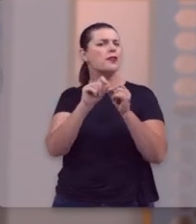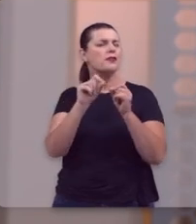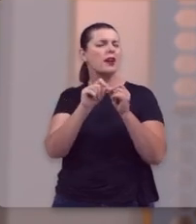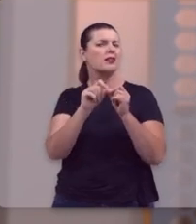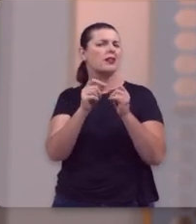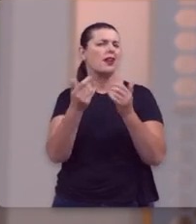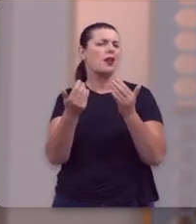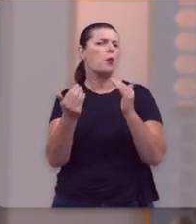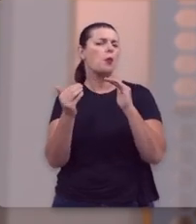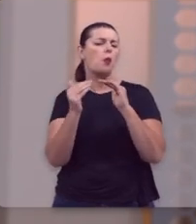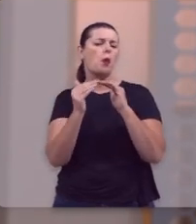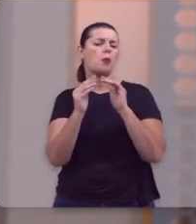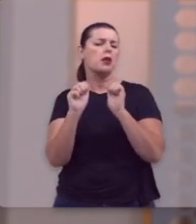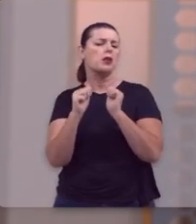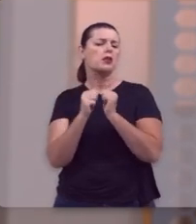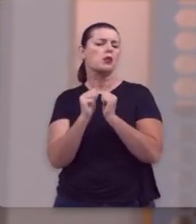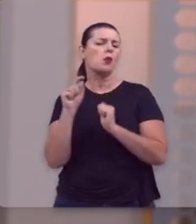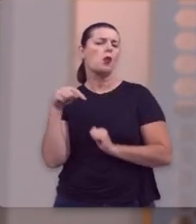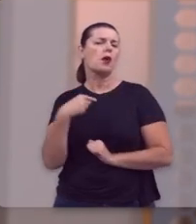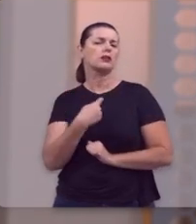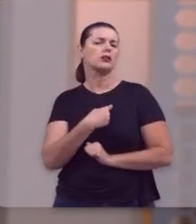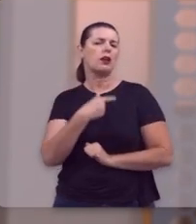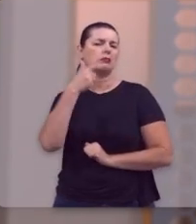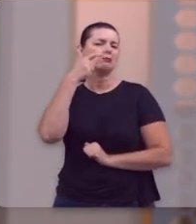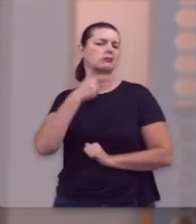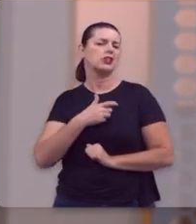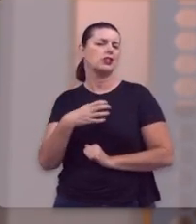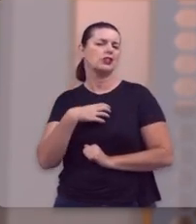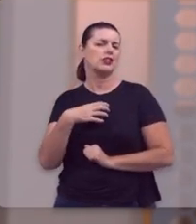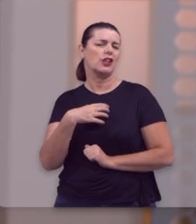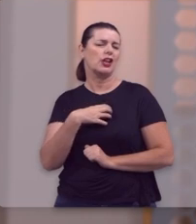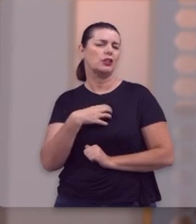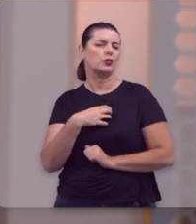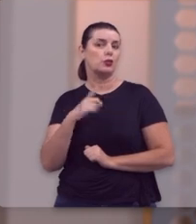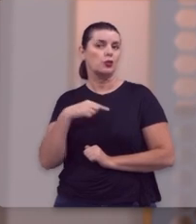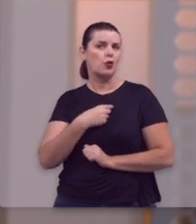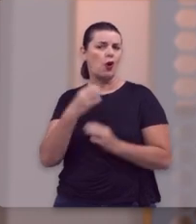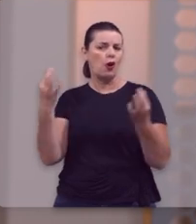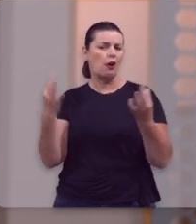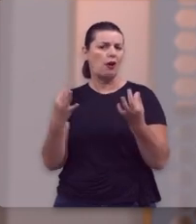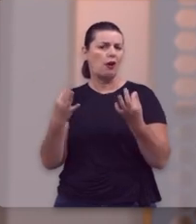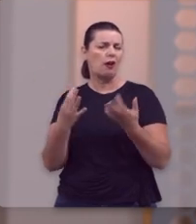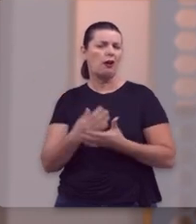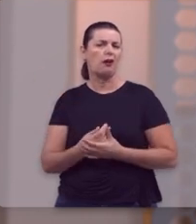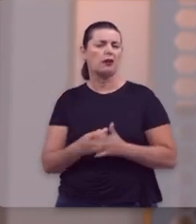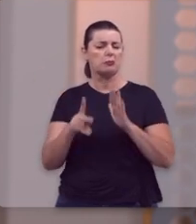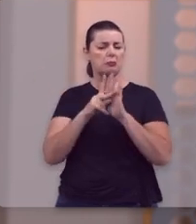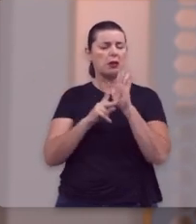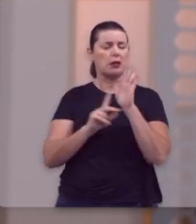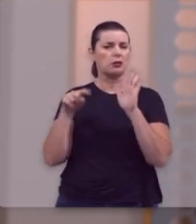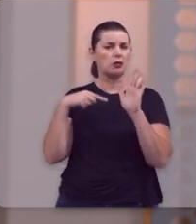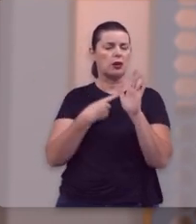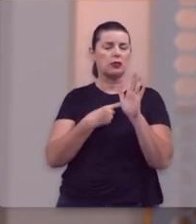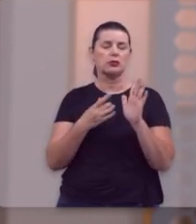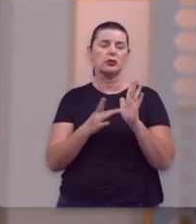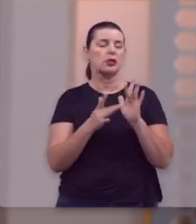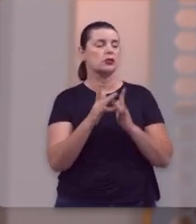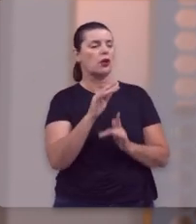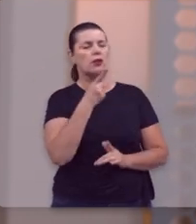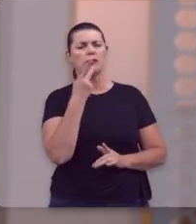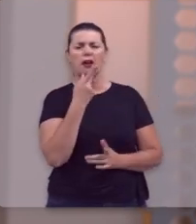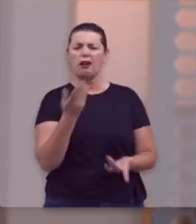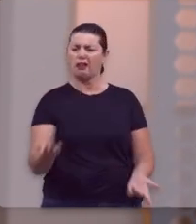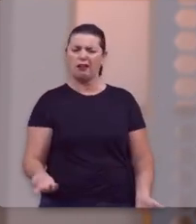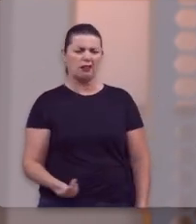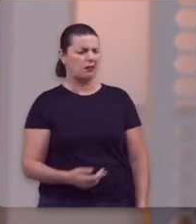o Senhor vai agir, não de acordo com a nossa agenda, com a nossa cronologia, dentro da liturgia que nós já estabelecemos